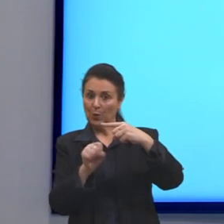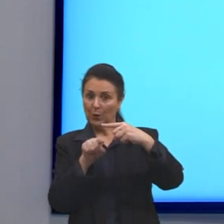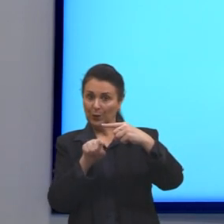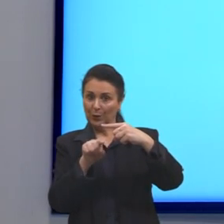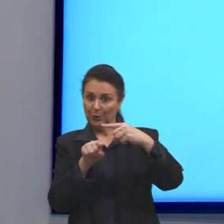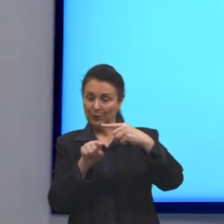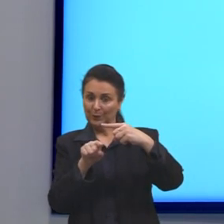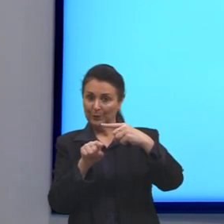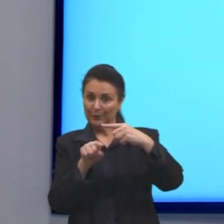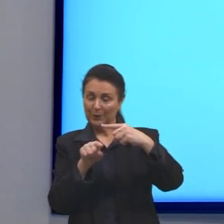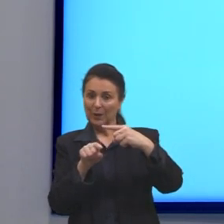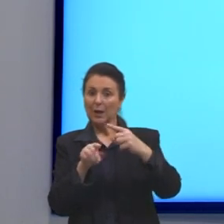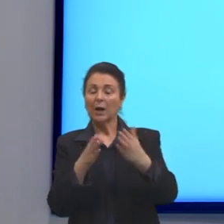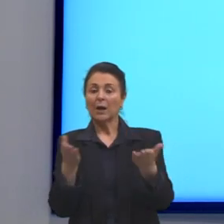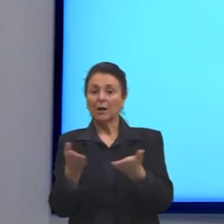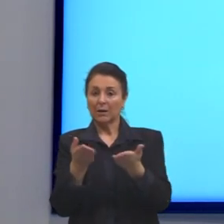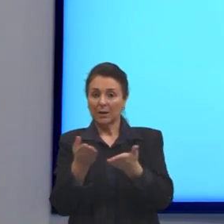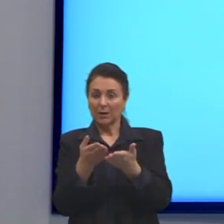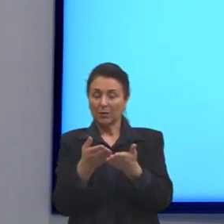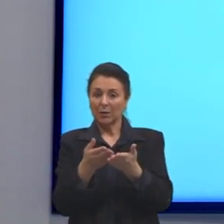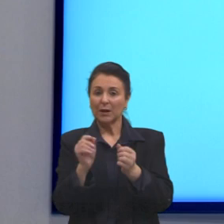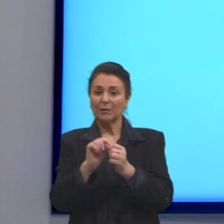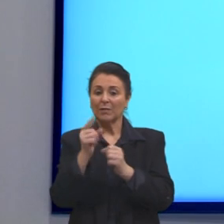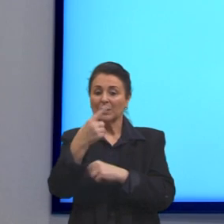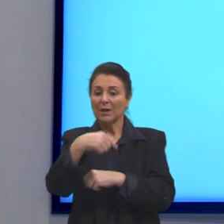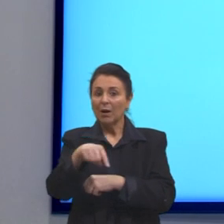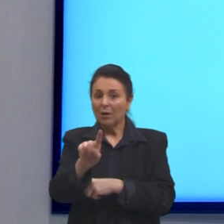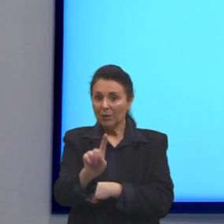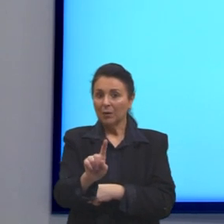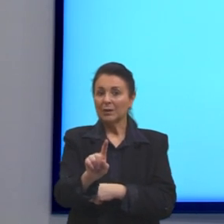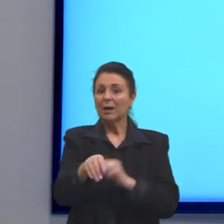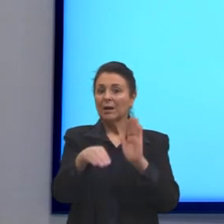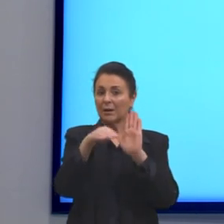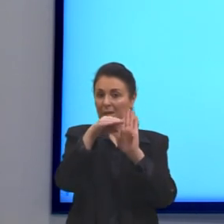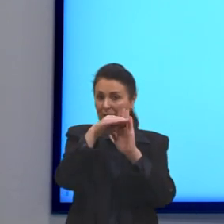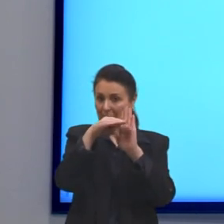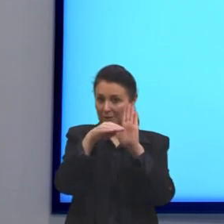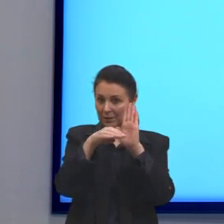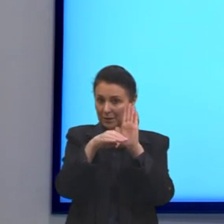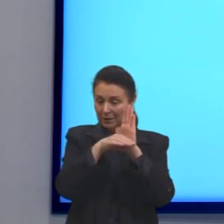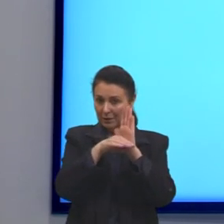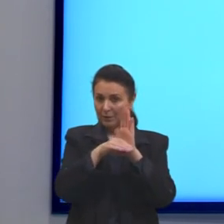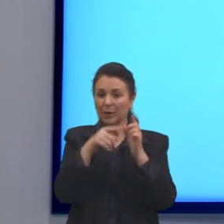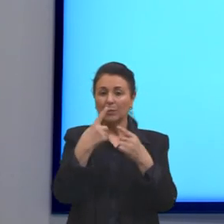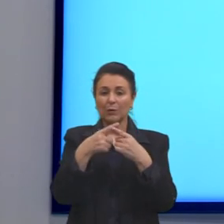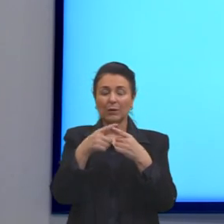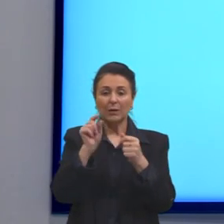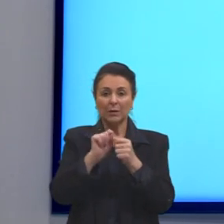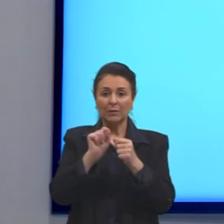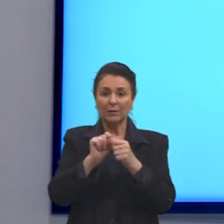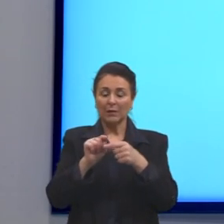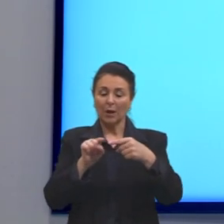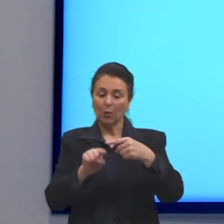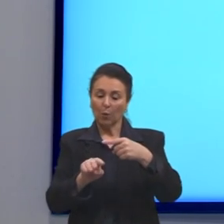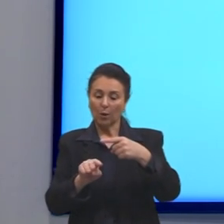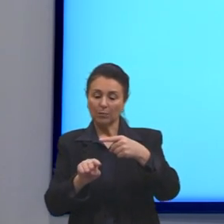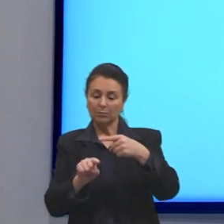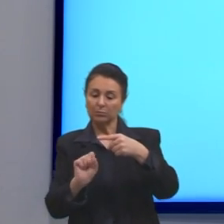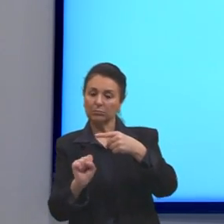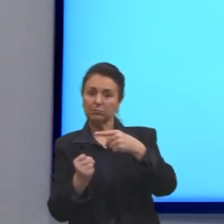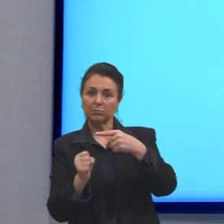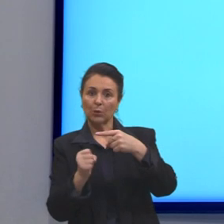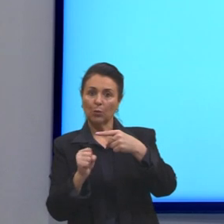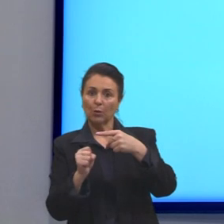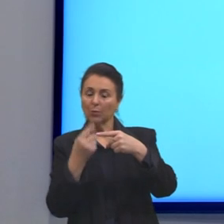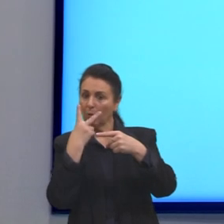chegamos agora nesta etapa aqui. Por que a gente fez isso? Agora eu tenho denominadores iguais? Eu